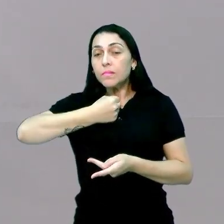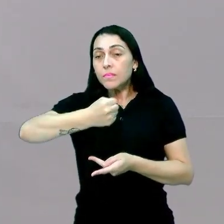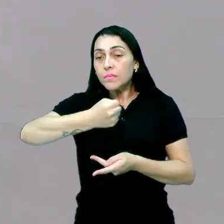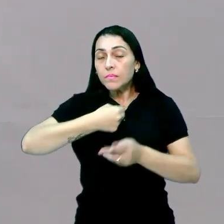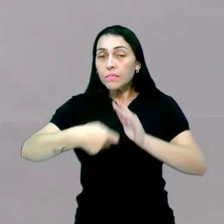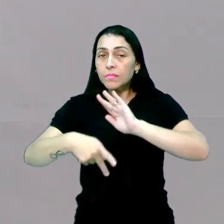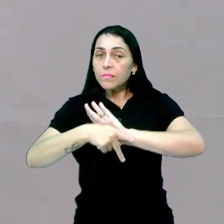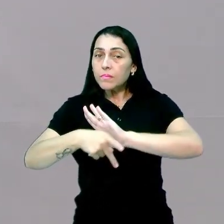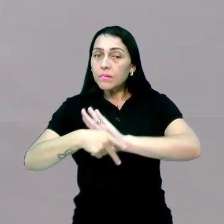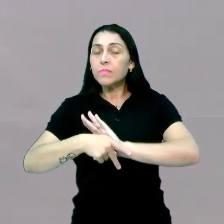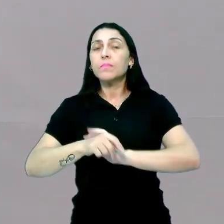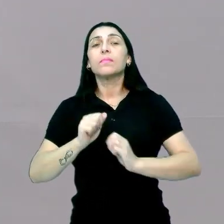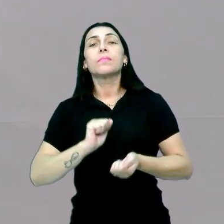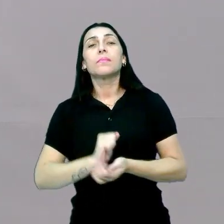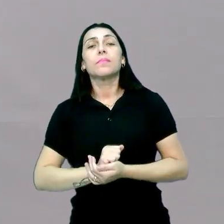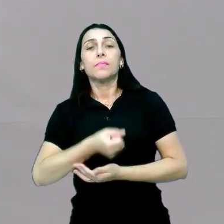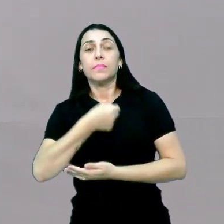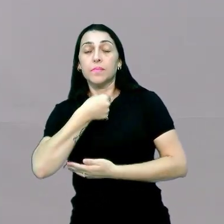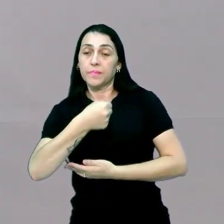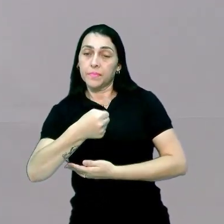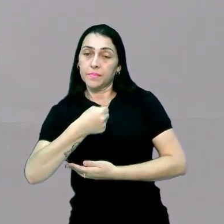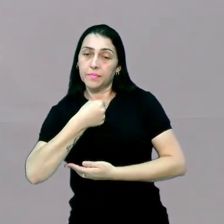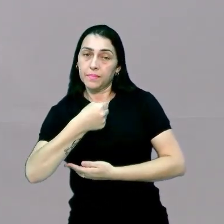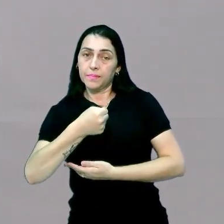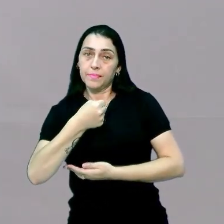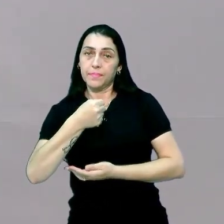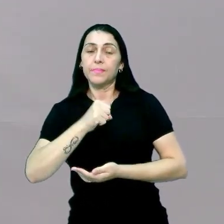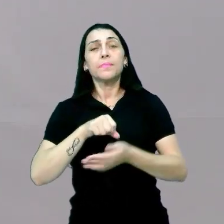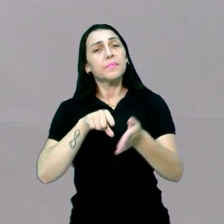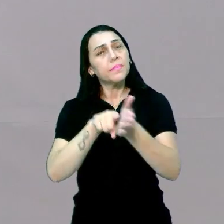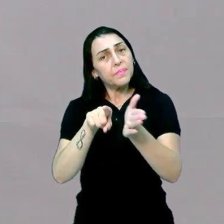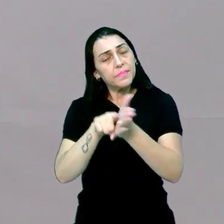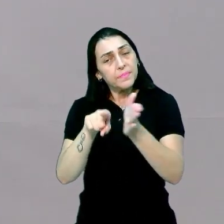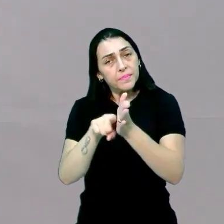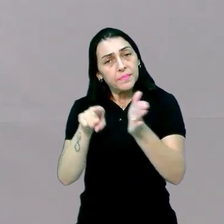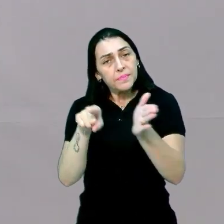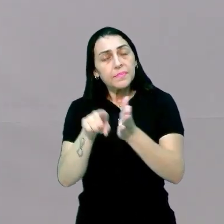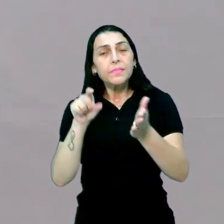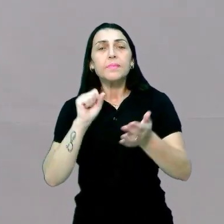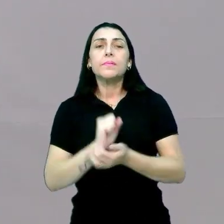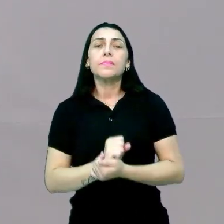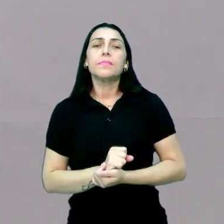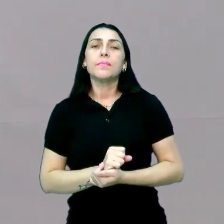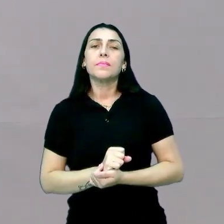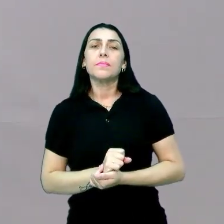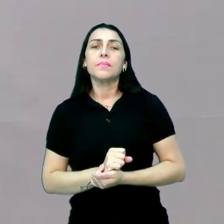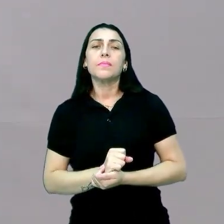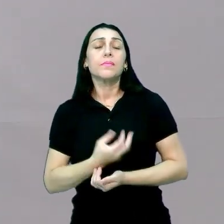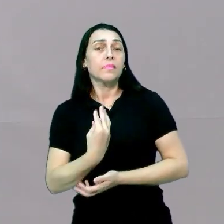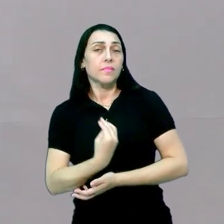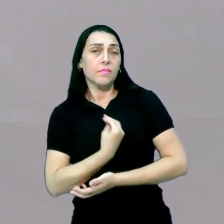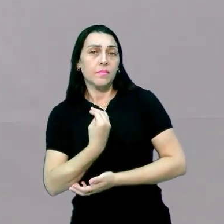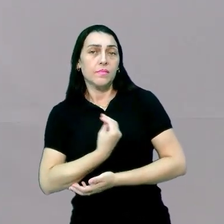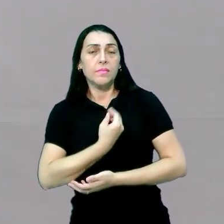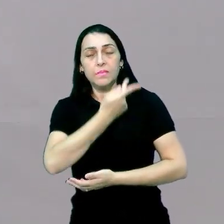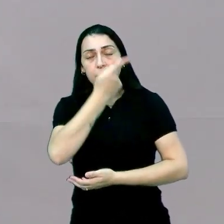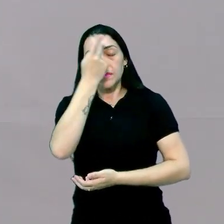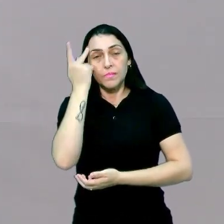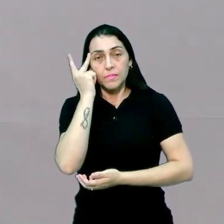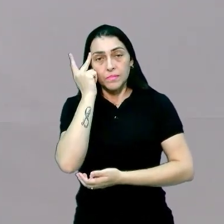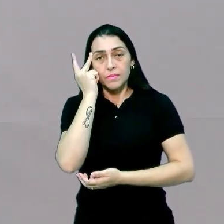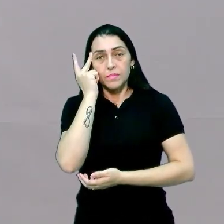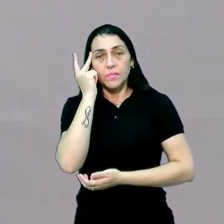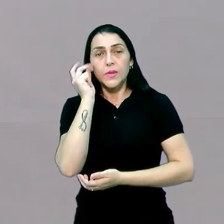pessoa que vai fazer essas perguntas, né, essa entrevista, a respeito da vida da pessoa,